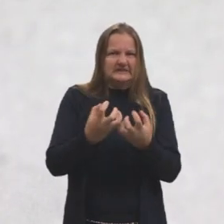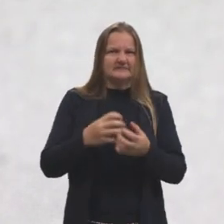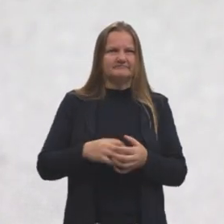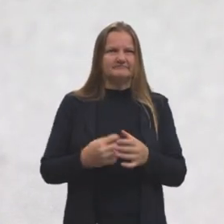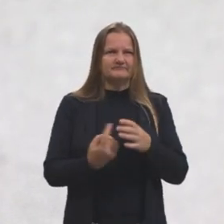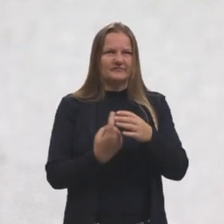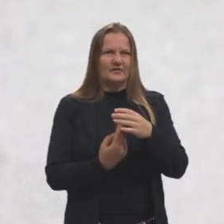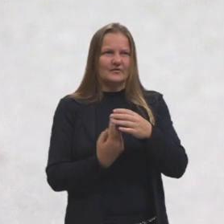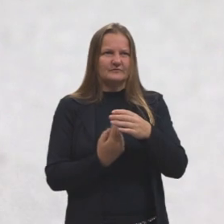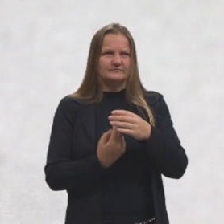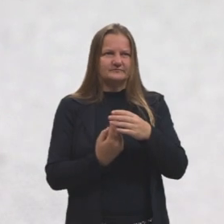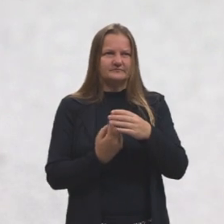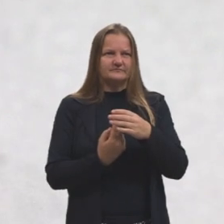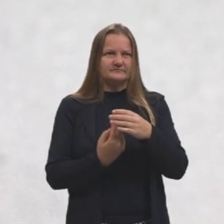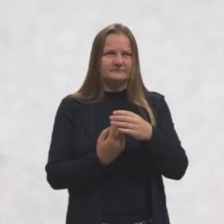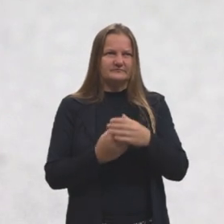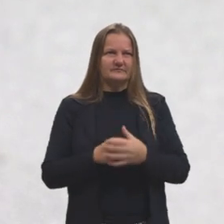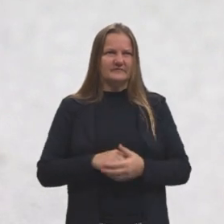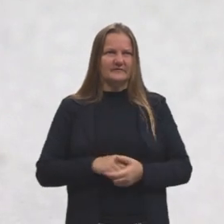Vamos lá.